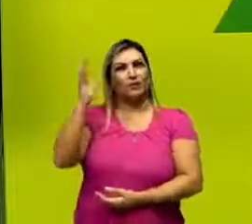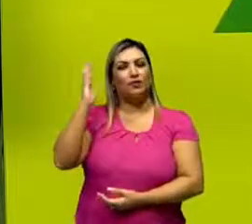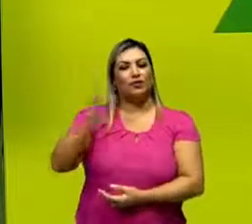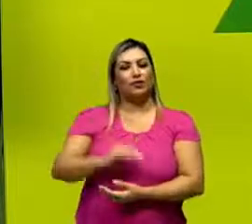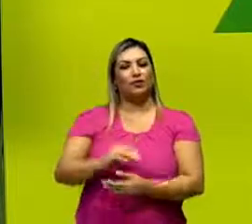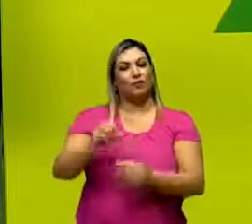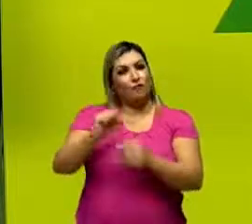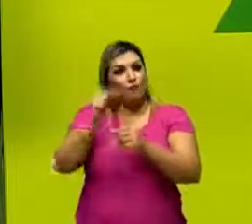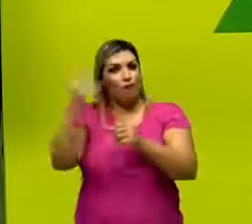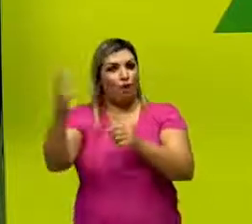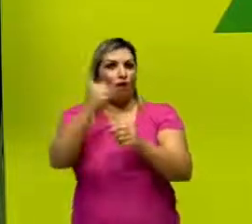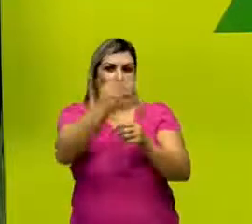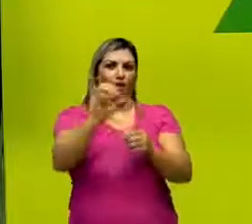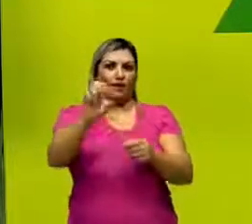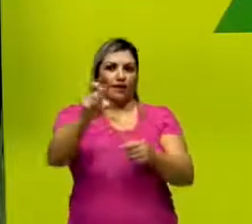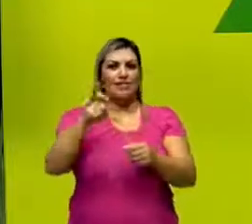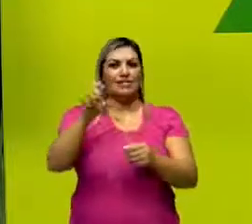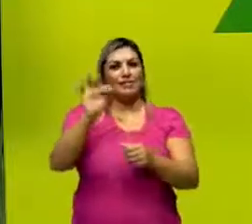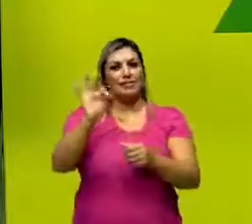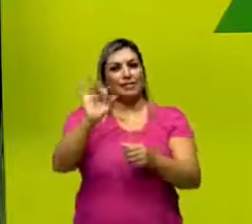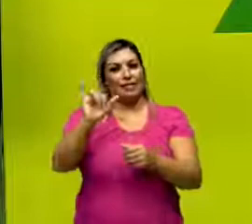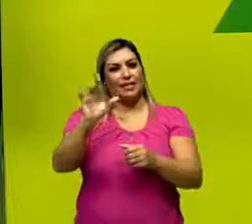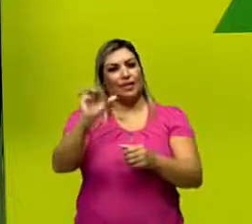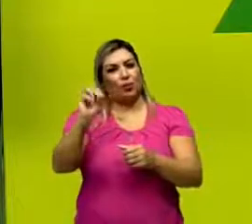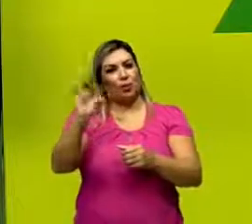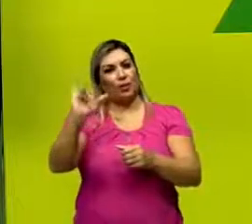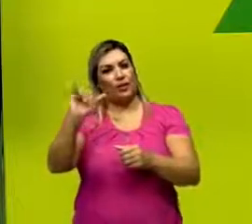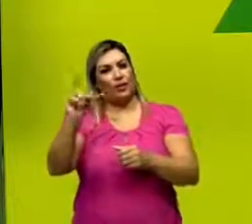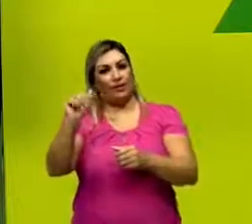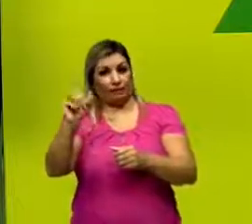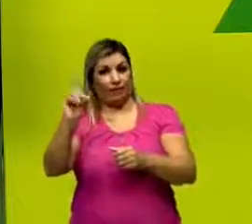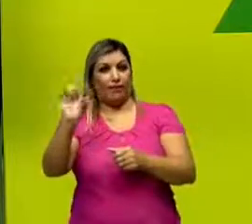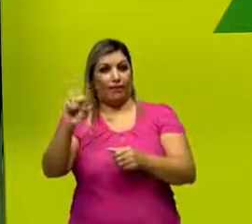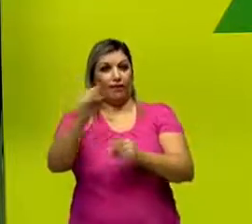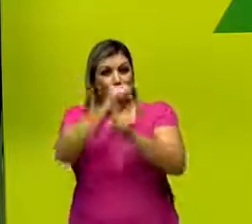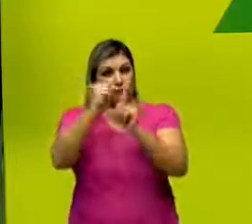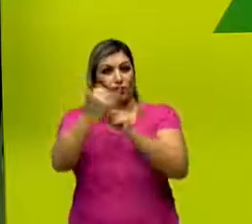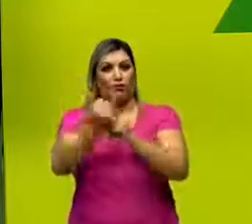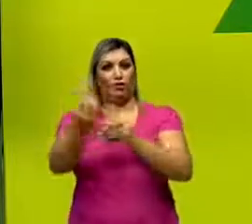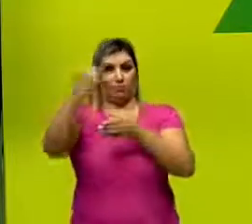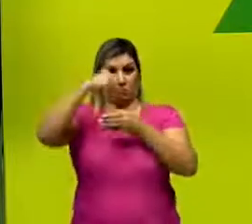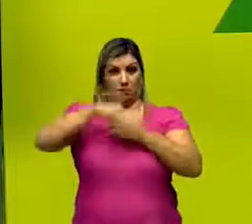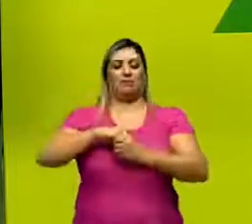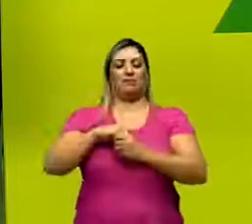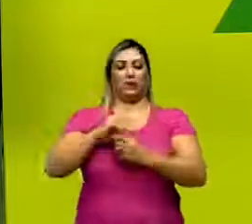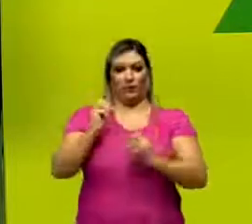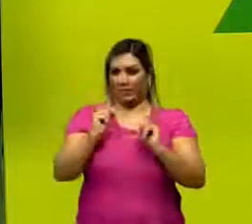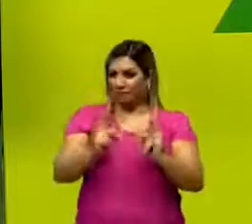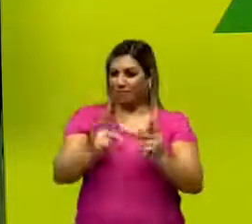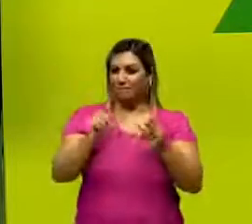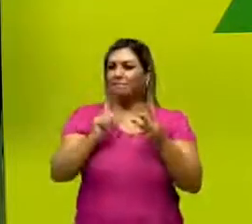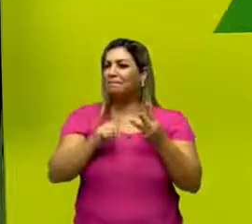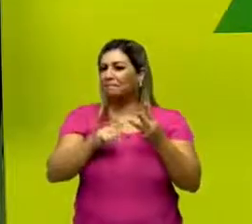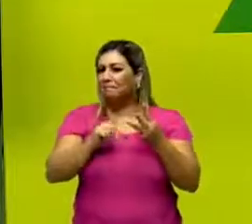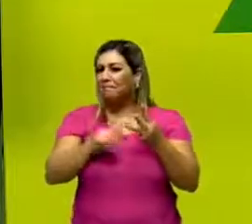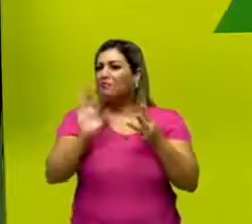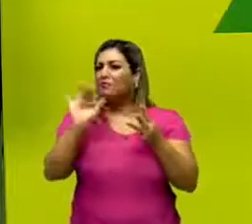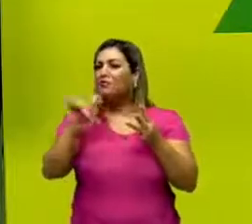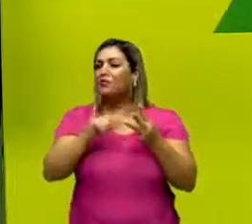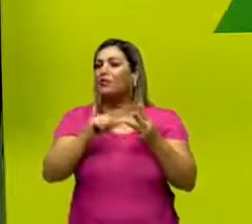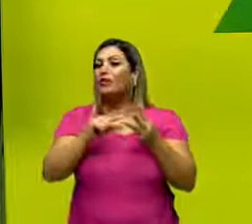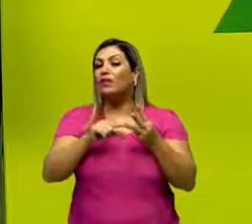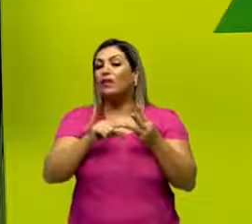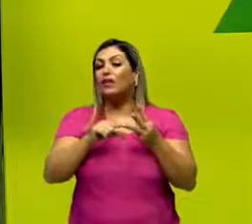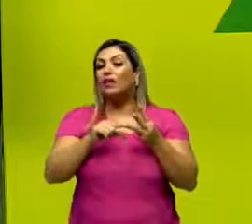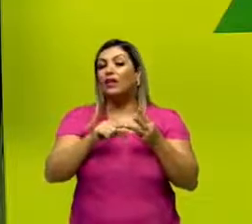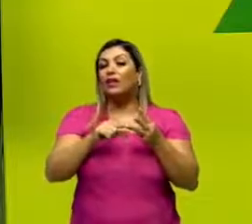exterioridade vendo de fora da sociedade para dentro para o indivíduo. Beleza? E por fim, o